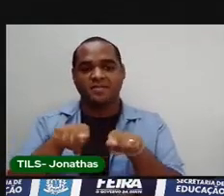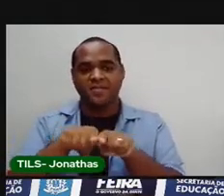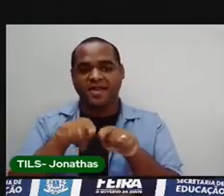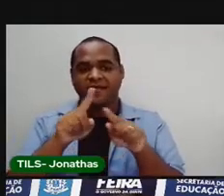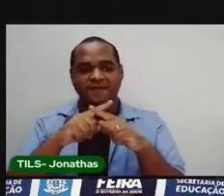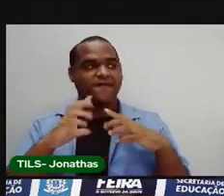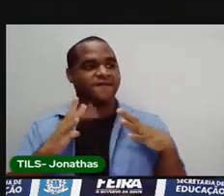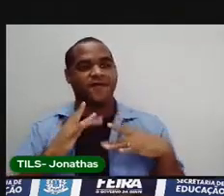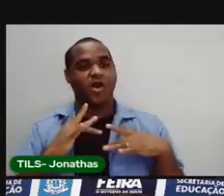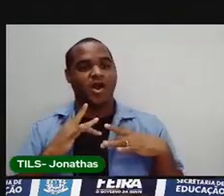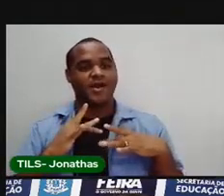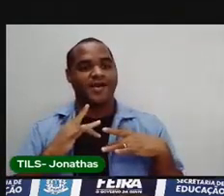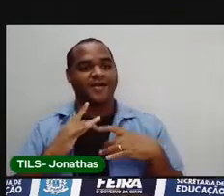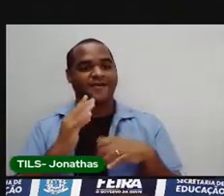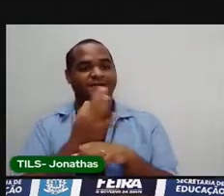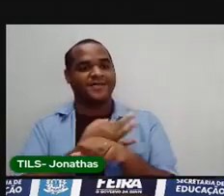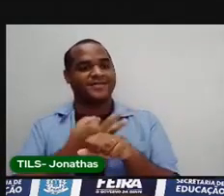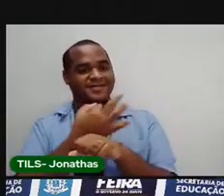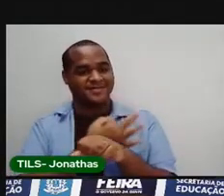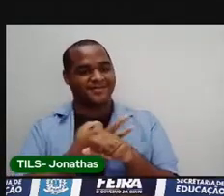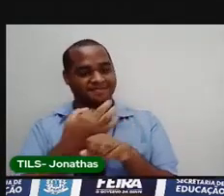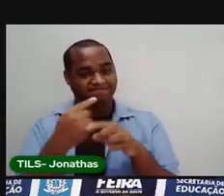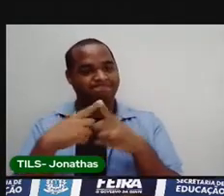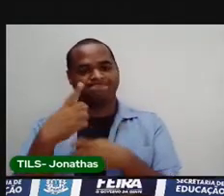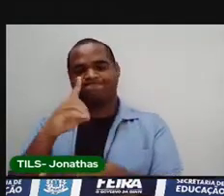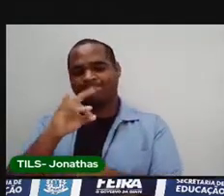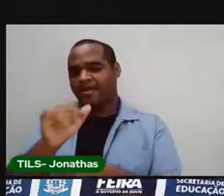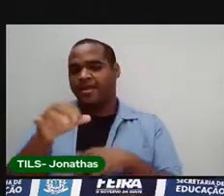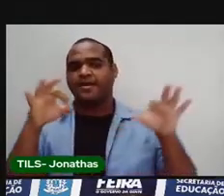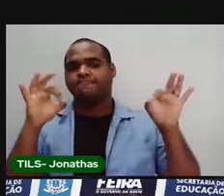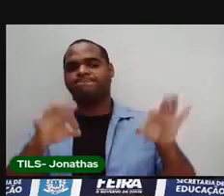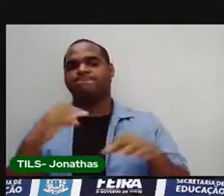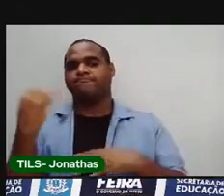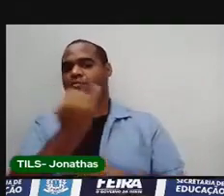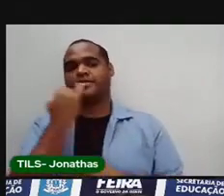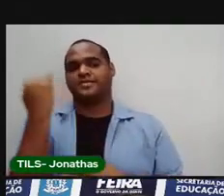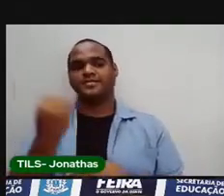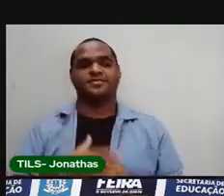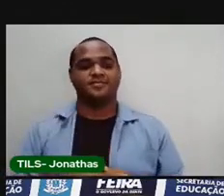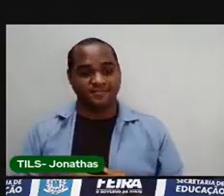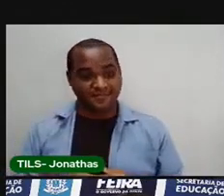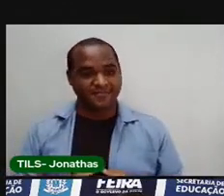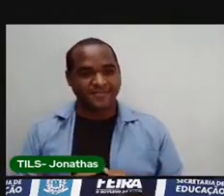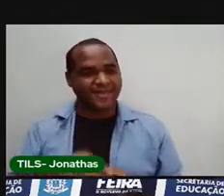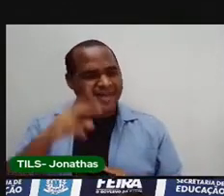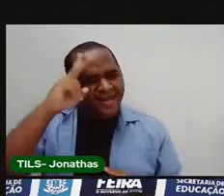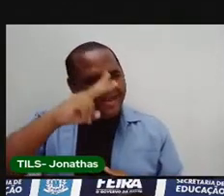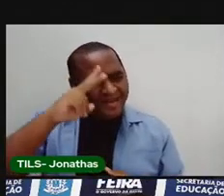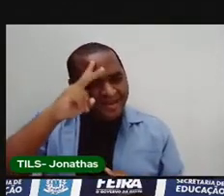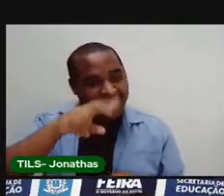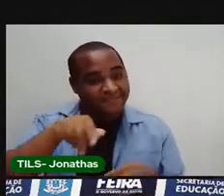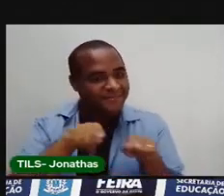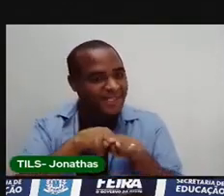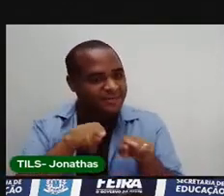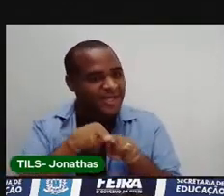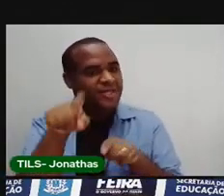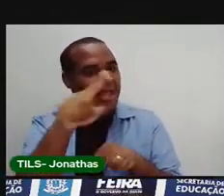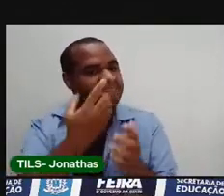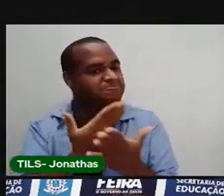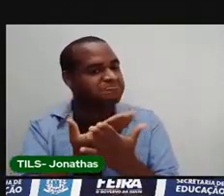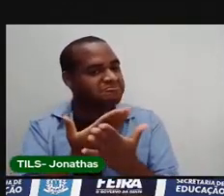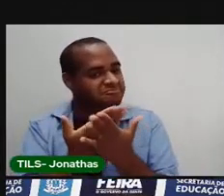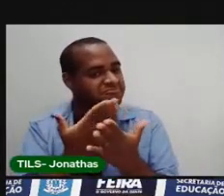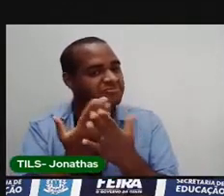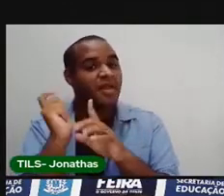feriados e as datas importantes. Lembrou? Muito bem. Nós também estudamos